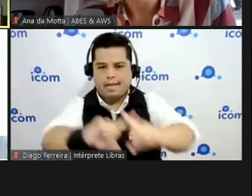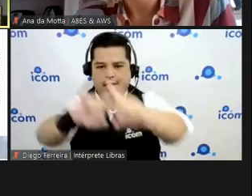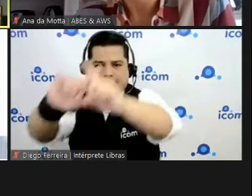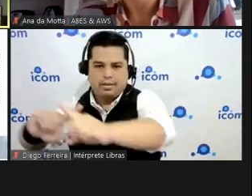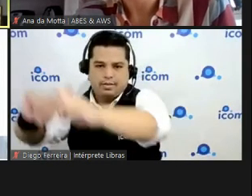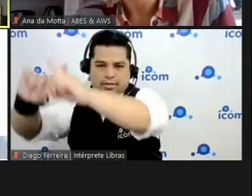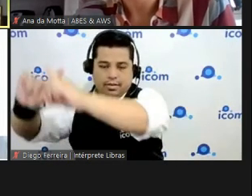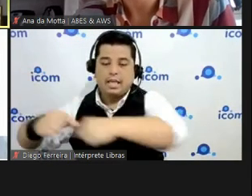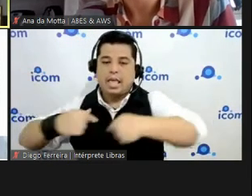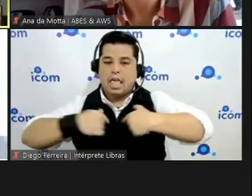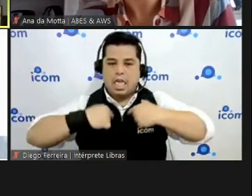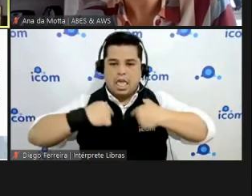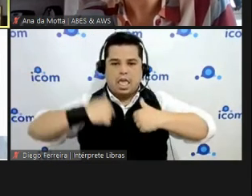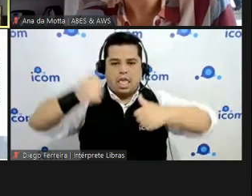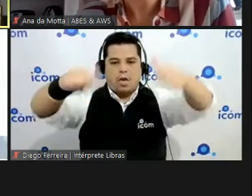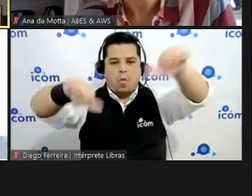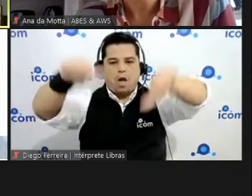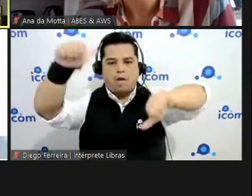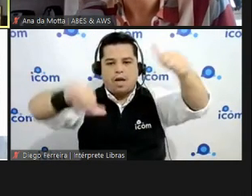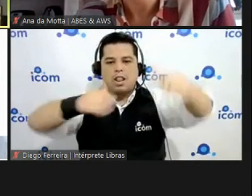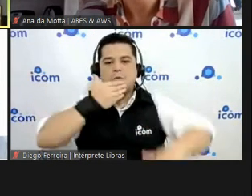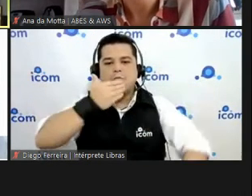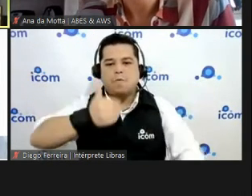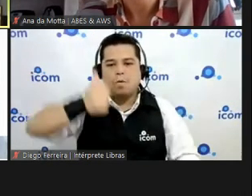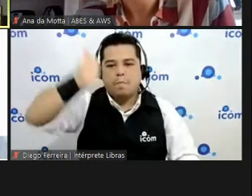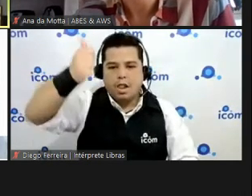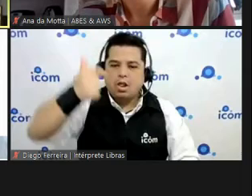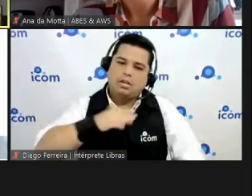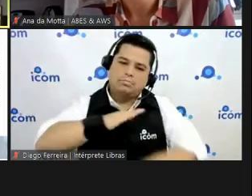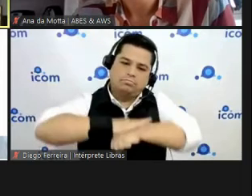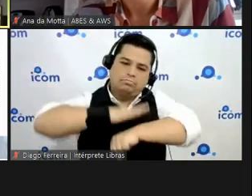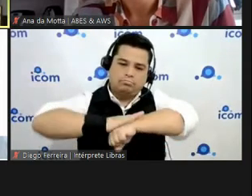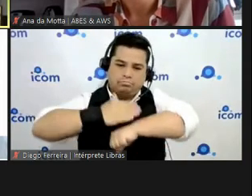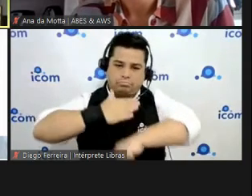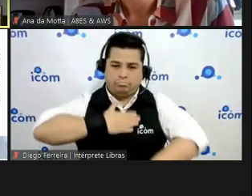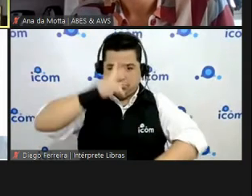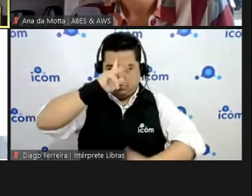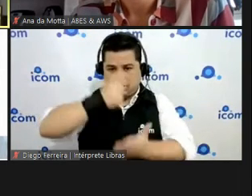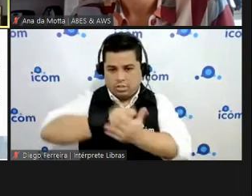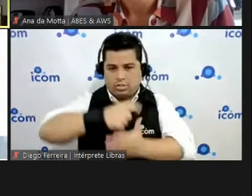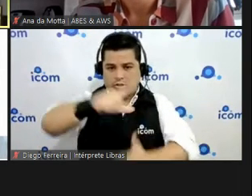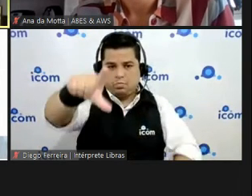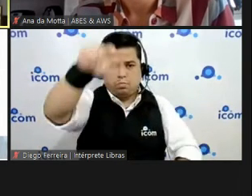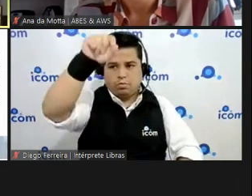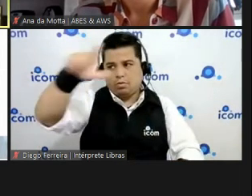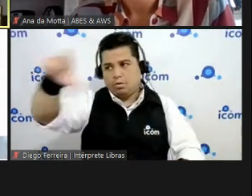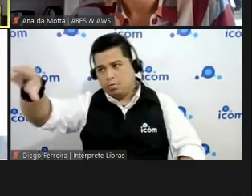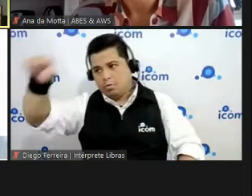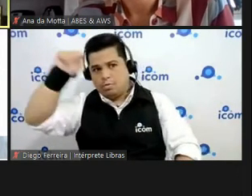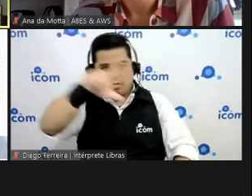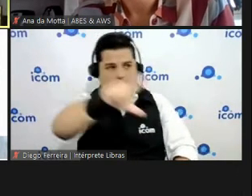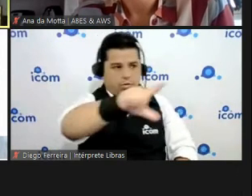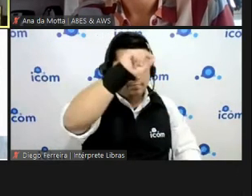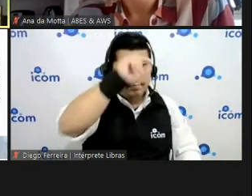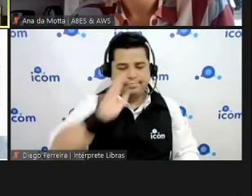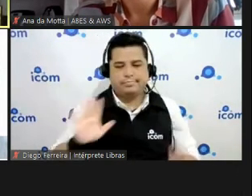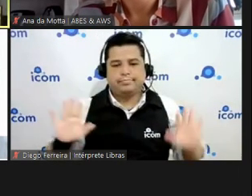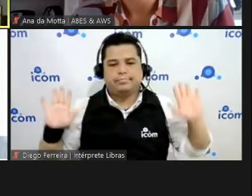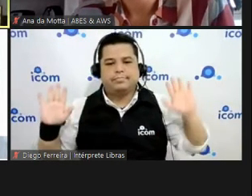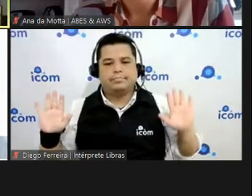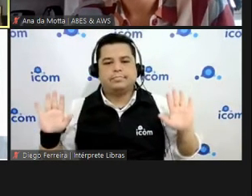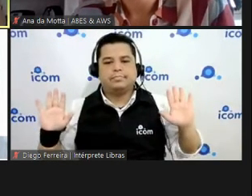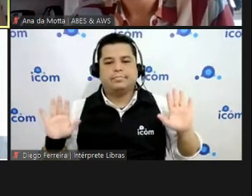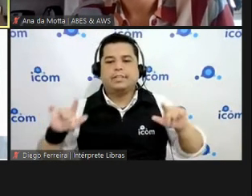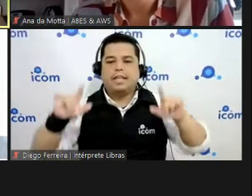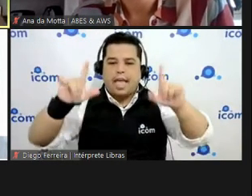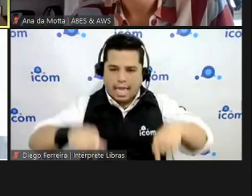solução então aqui nessas modalidades nesses critérios de julgamento eu já sei a solução então o diálogo competitivo é